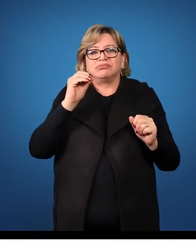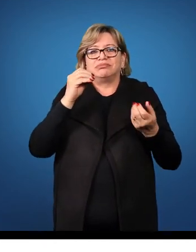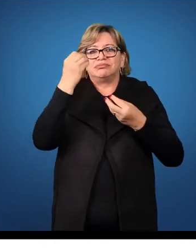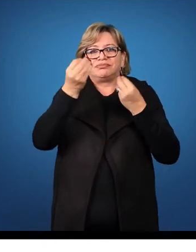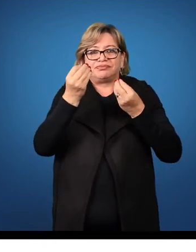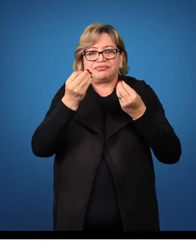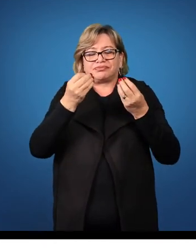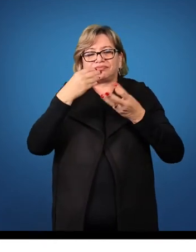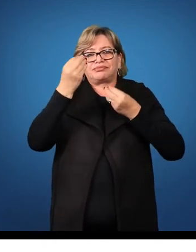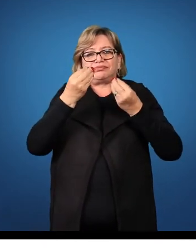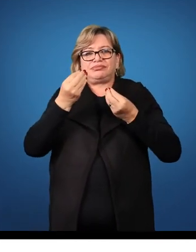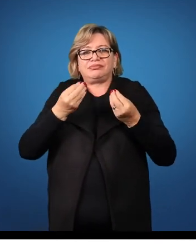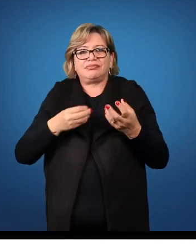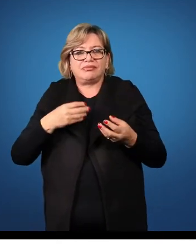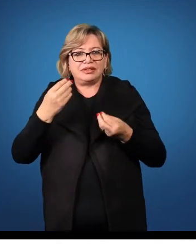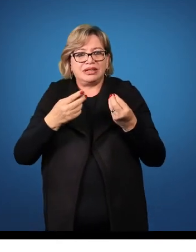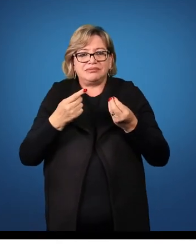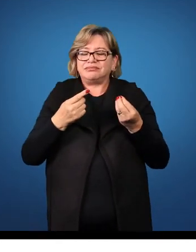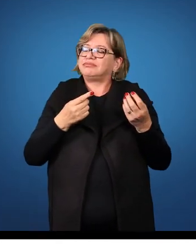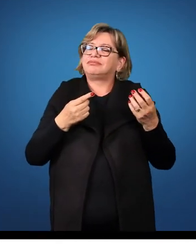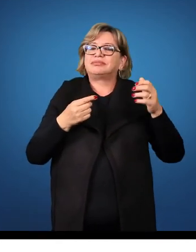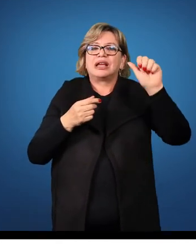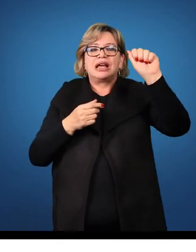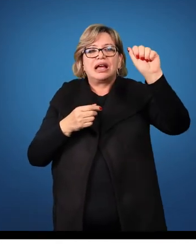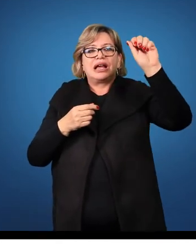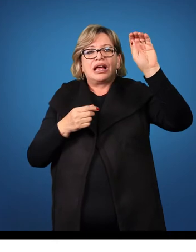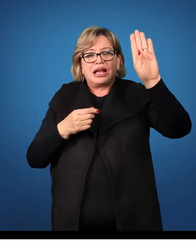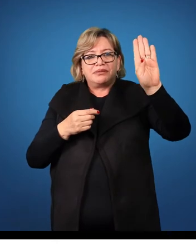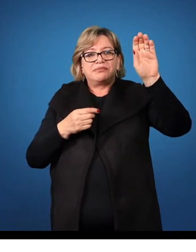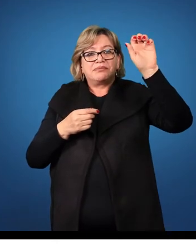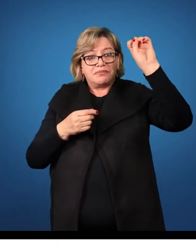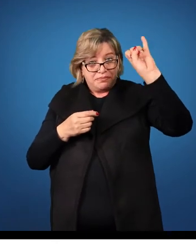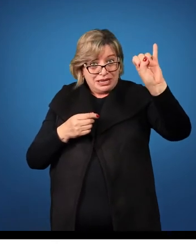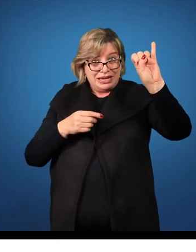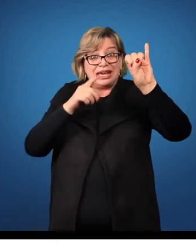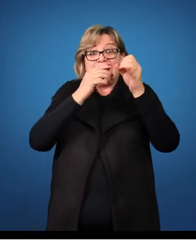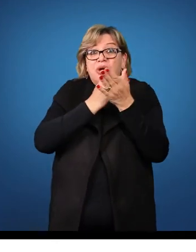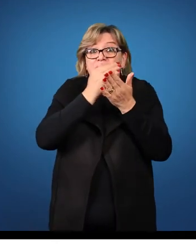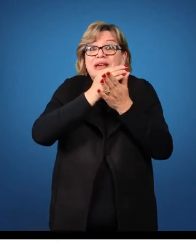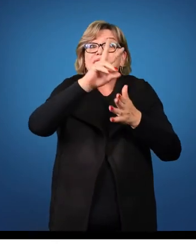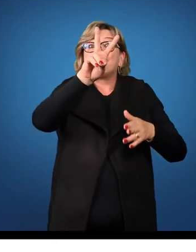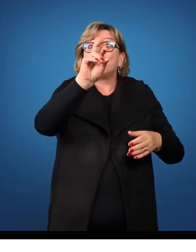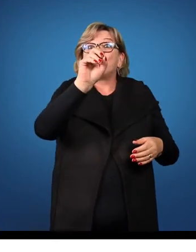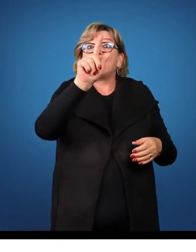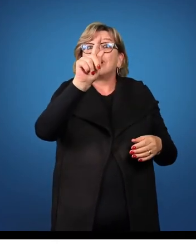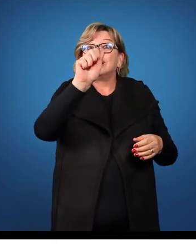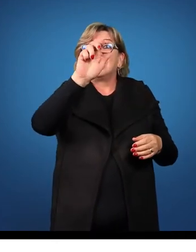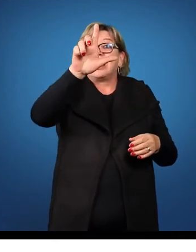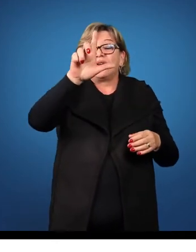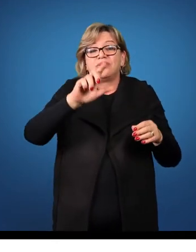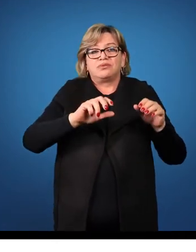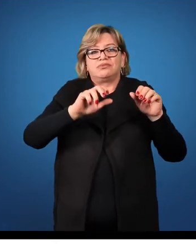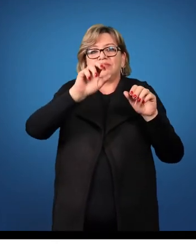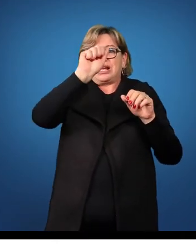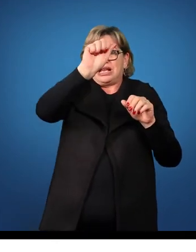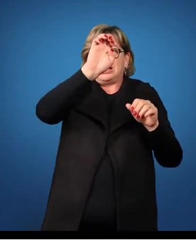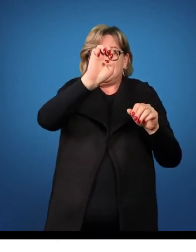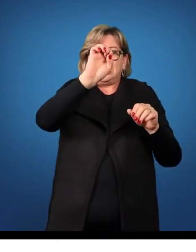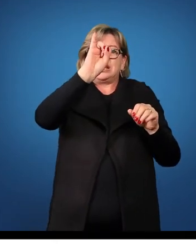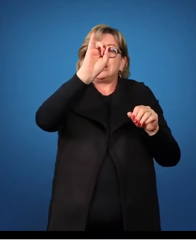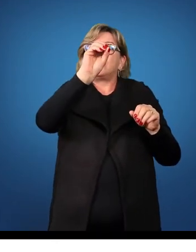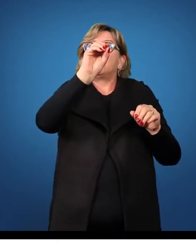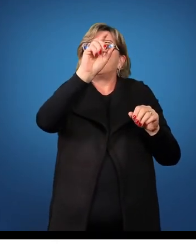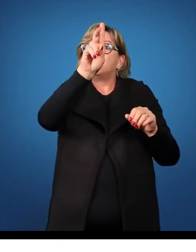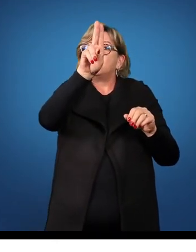Pedro era louvado pelos amigos. Era